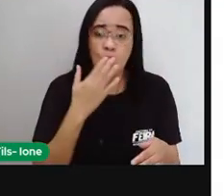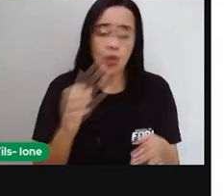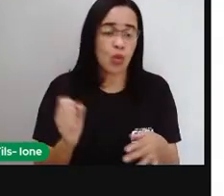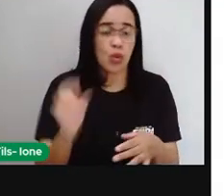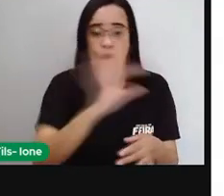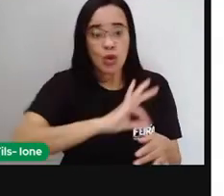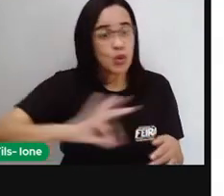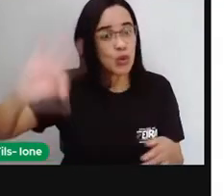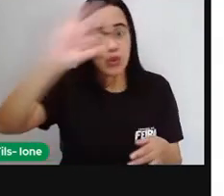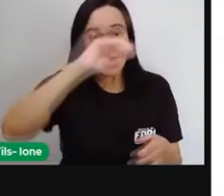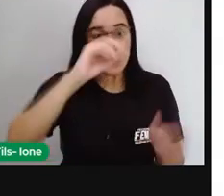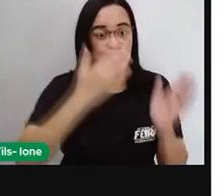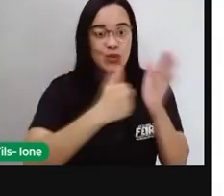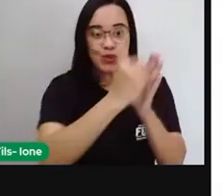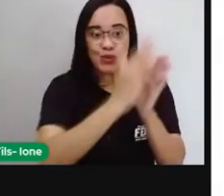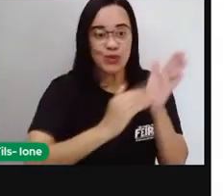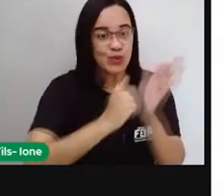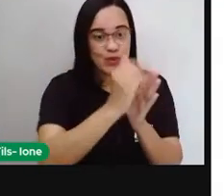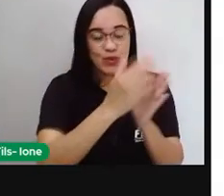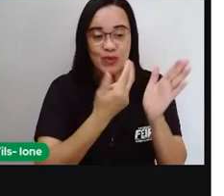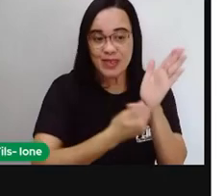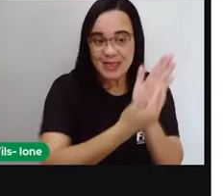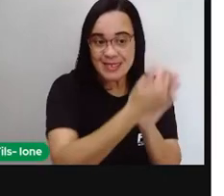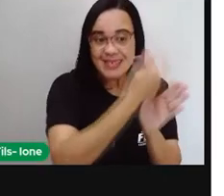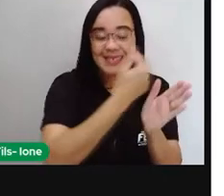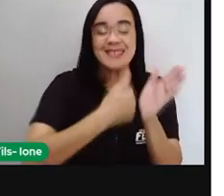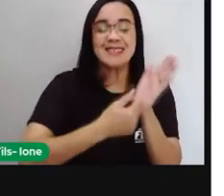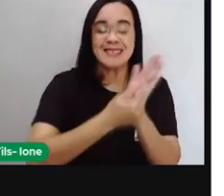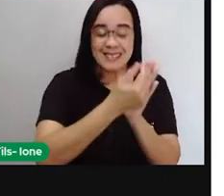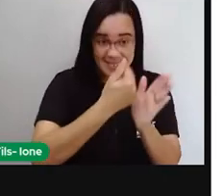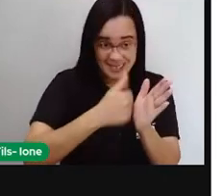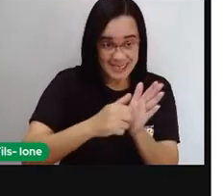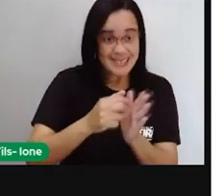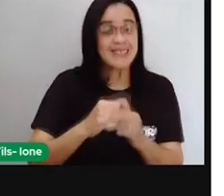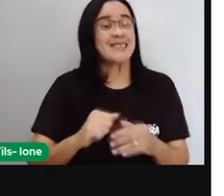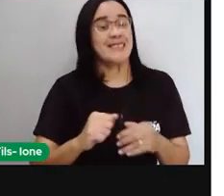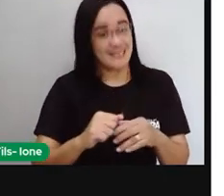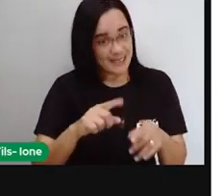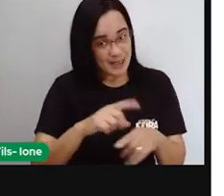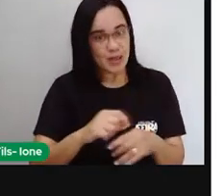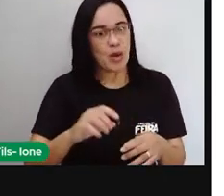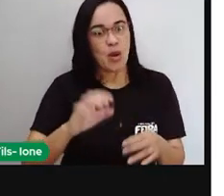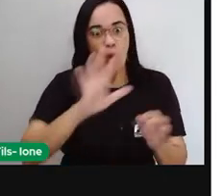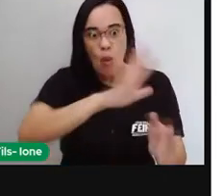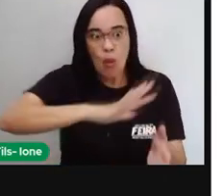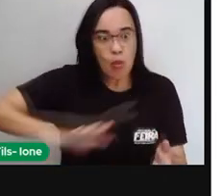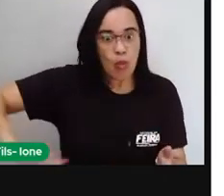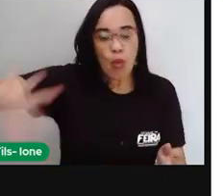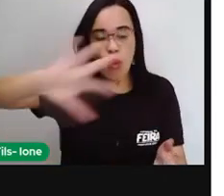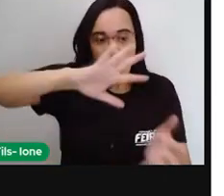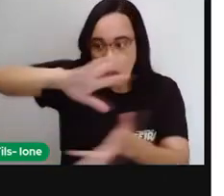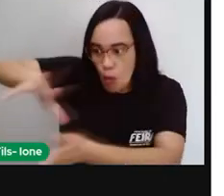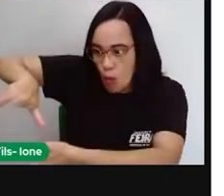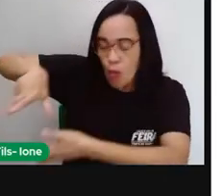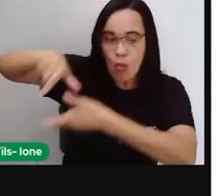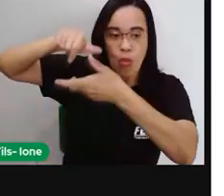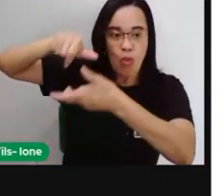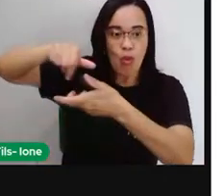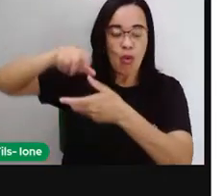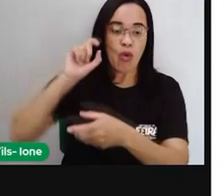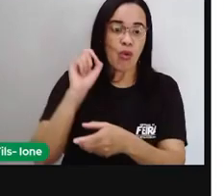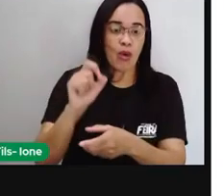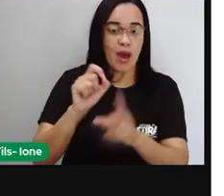arte, se tornando famoso, se tornando referência artística no mundo todo. E aí, João Miró